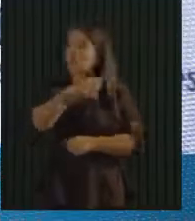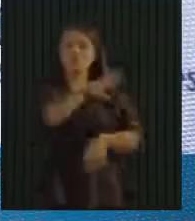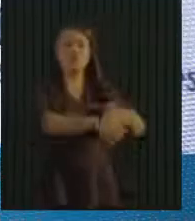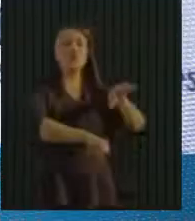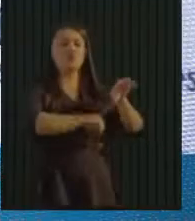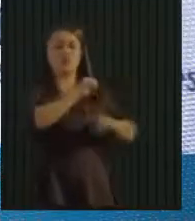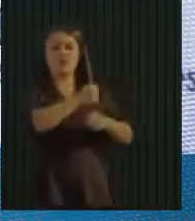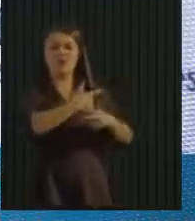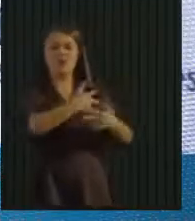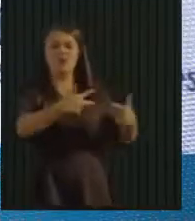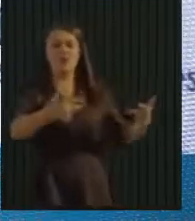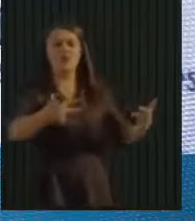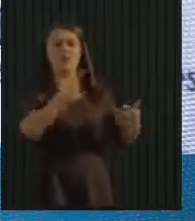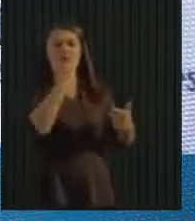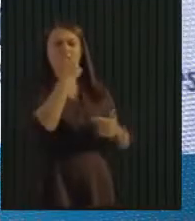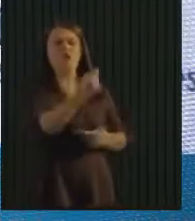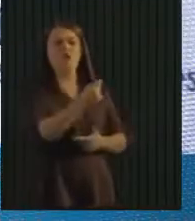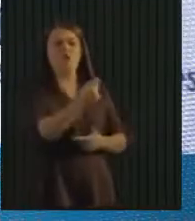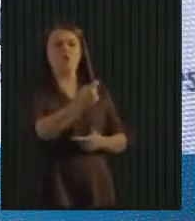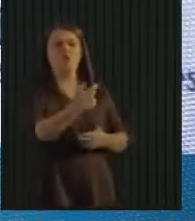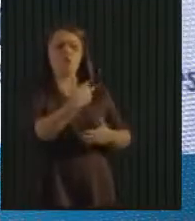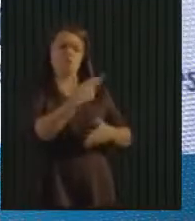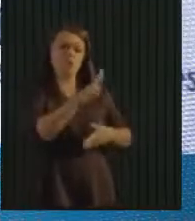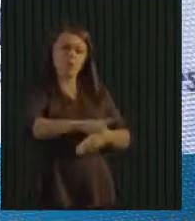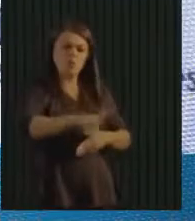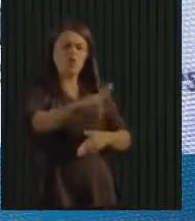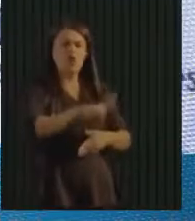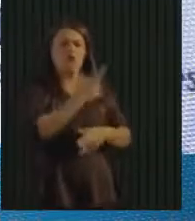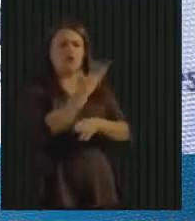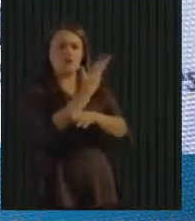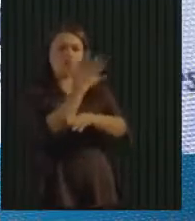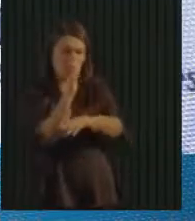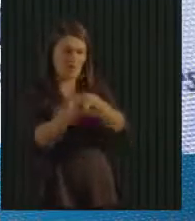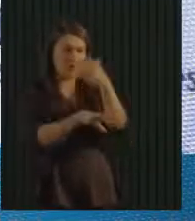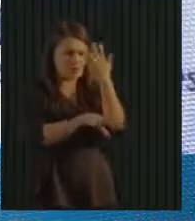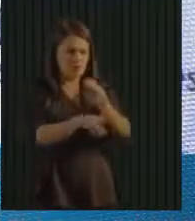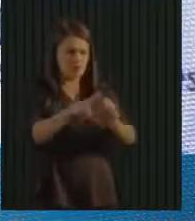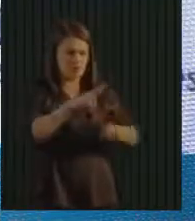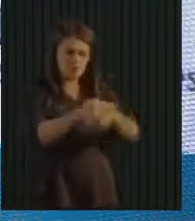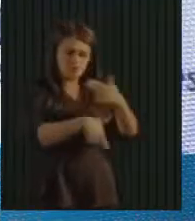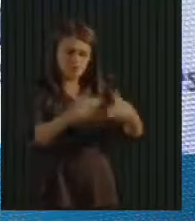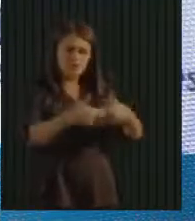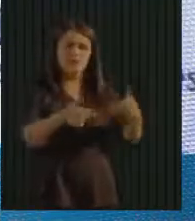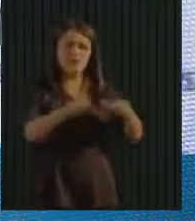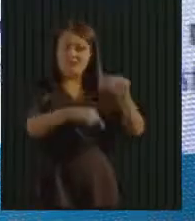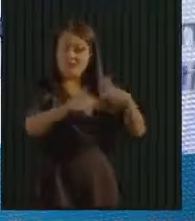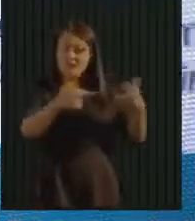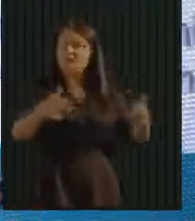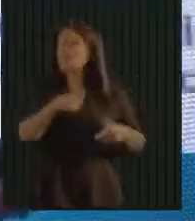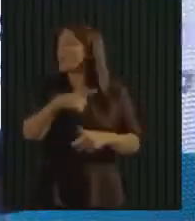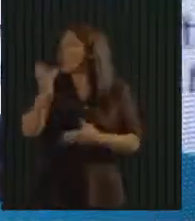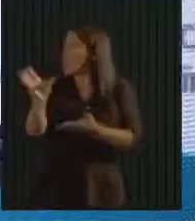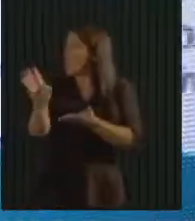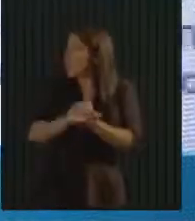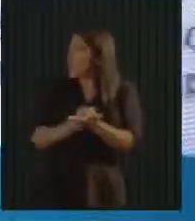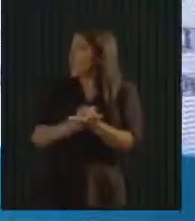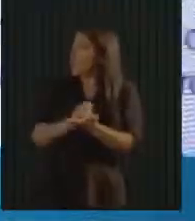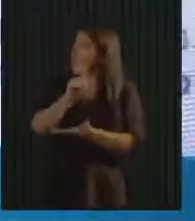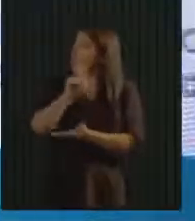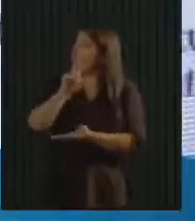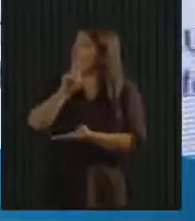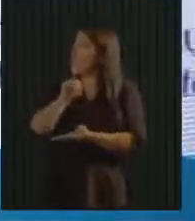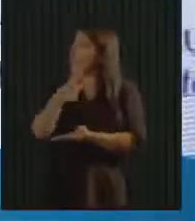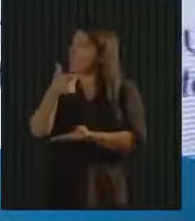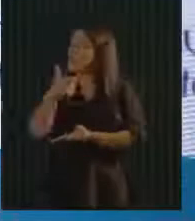coleta de orgânicos de 4,6 mil toneladas, tendo ganhos de 1,2 milhão, sendo